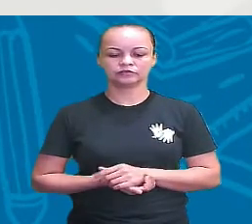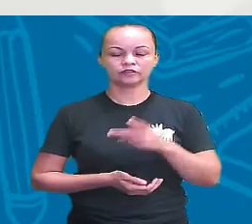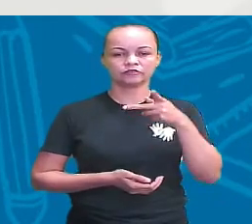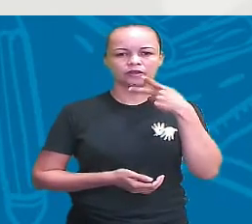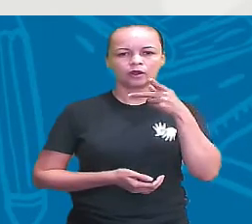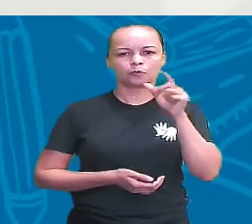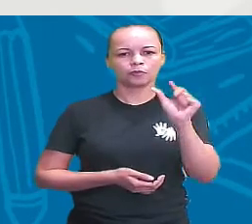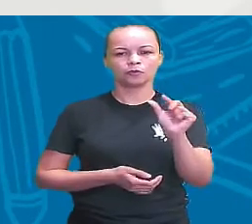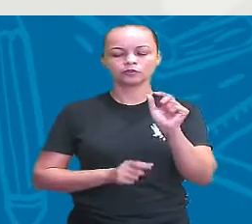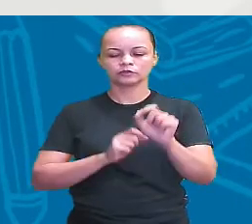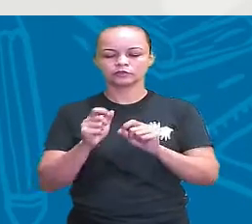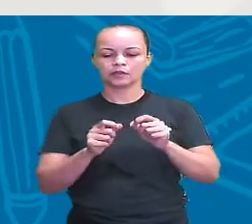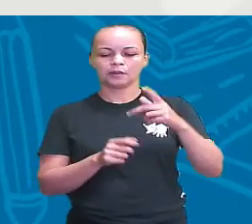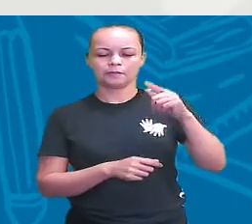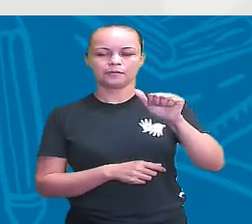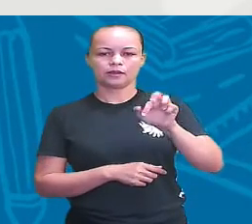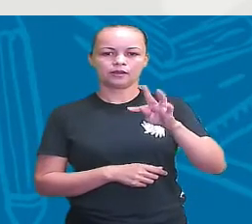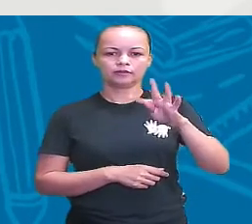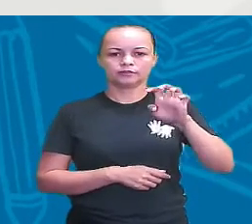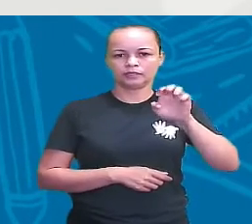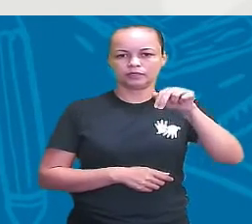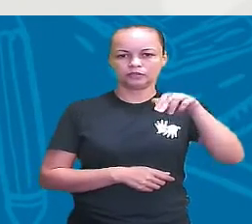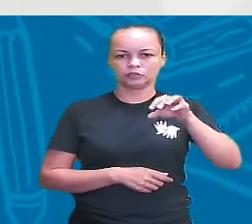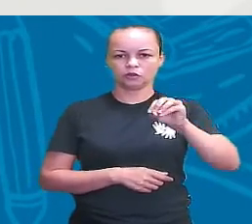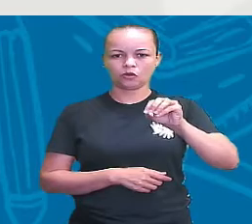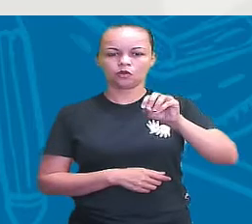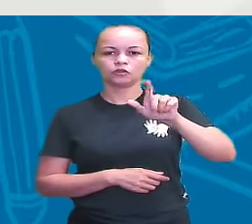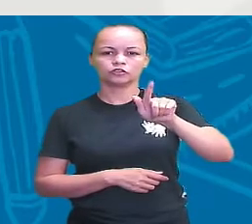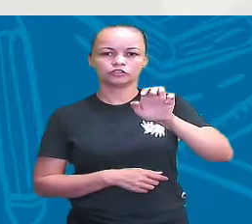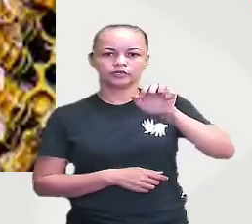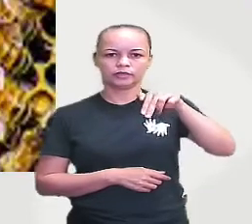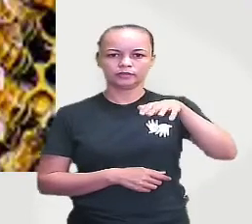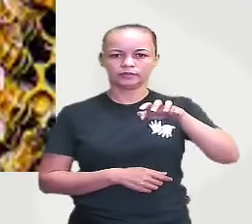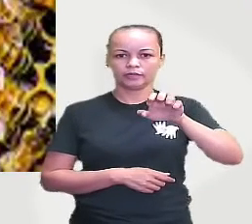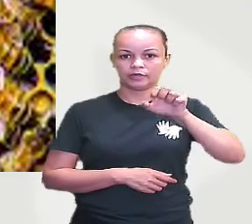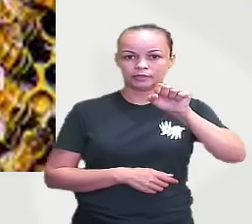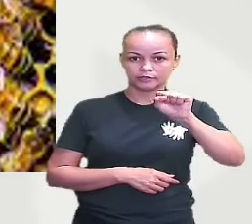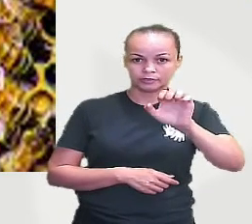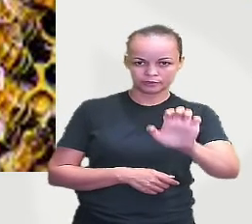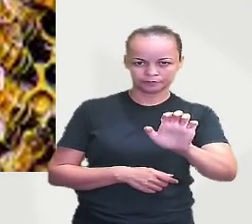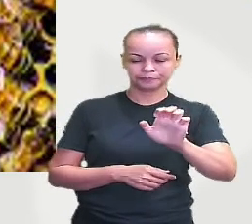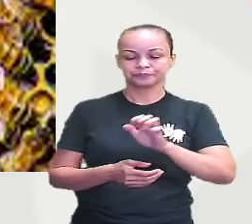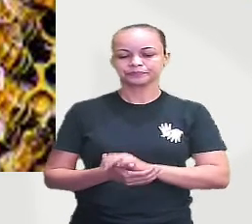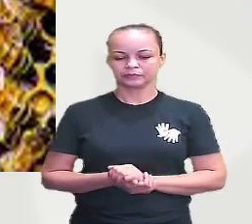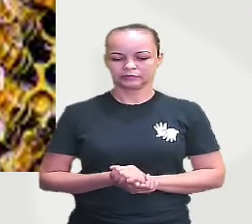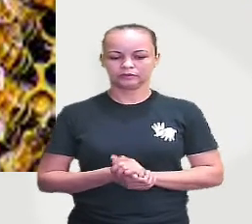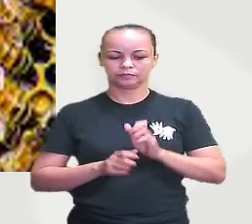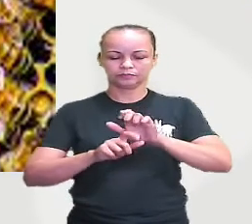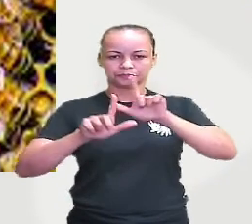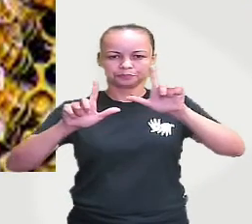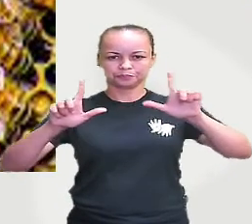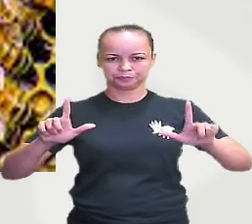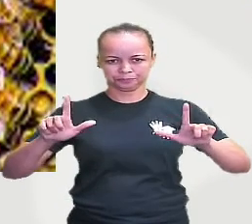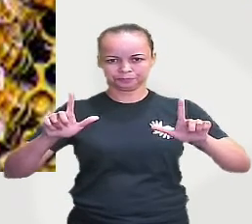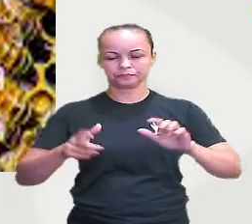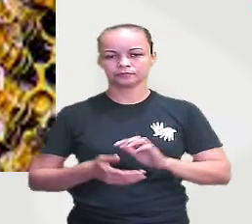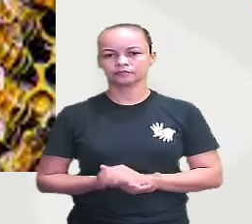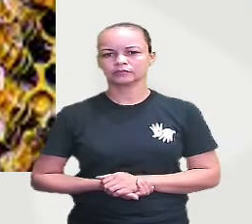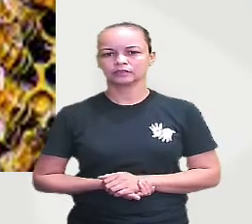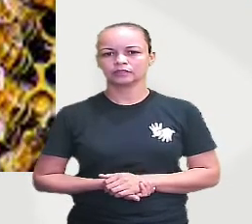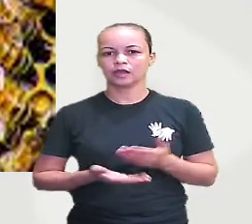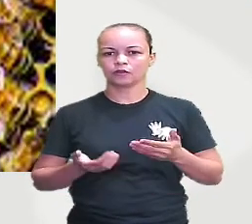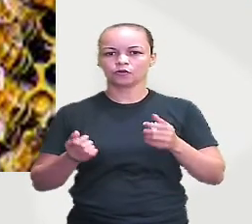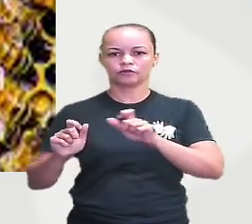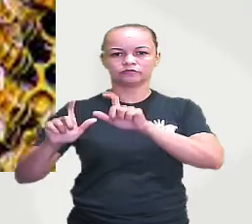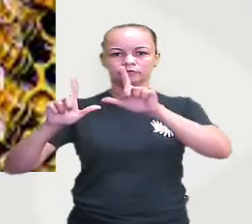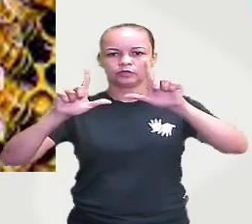sobre partenogênese. Abra essa imagem aí, por favor, produção, para que esse aluno possa... Isso, volta aqui comigo. Quando eu